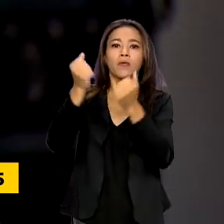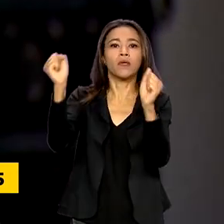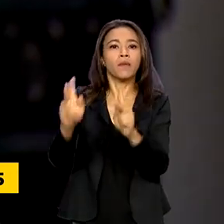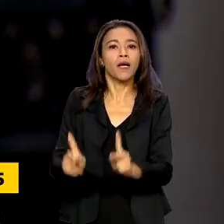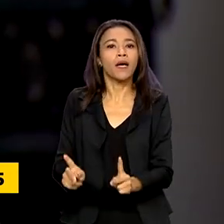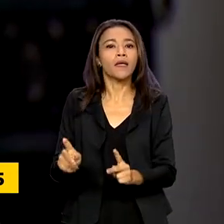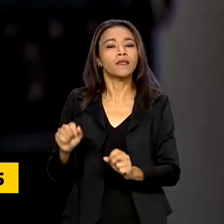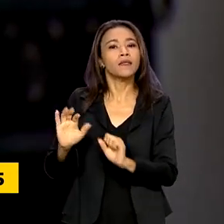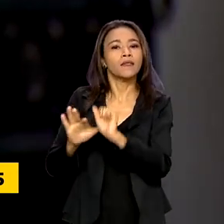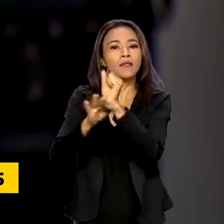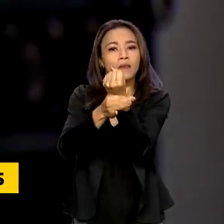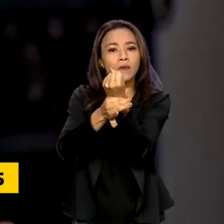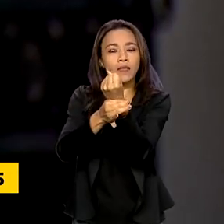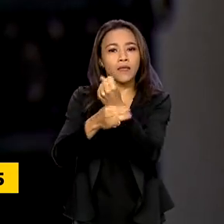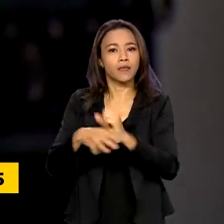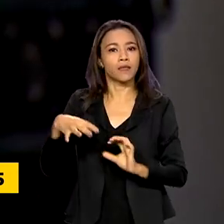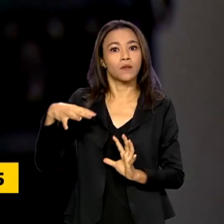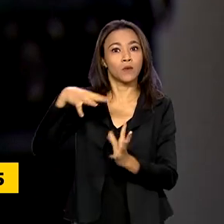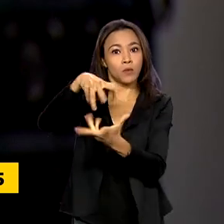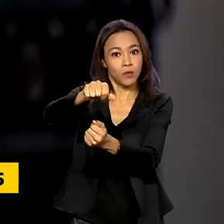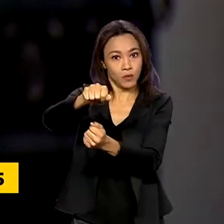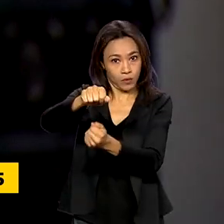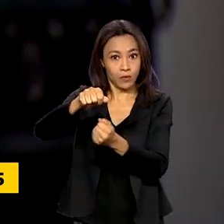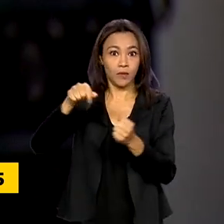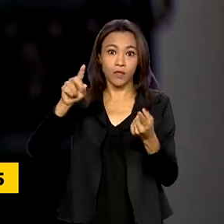segurança no mundo e na ação climática.